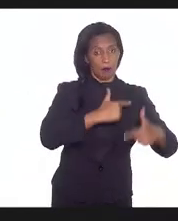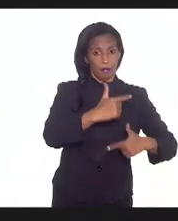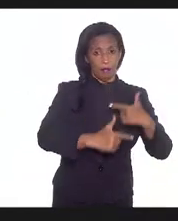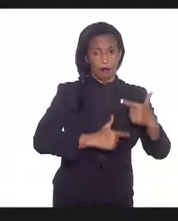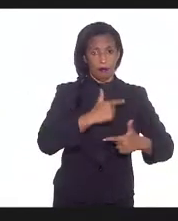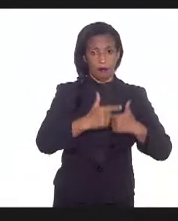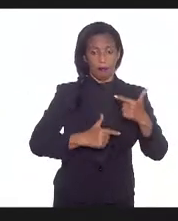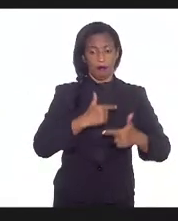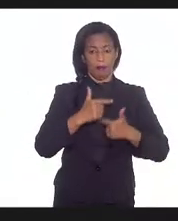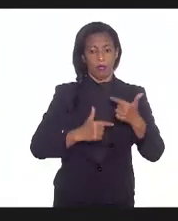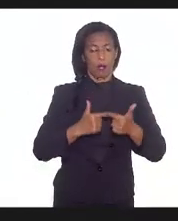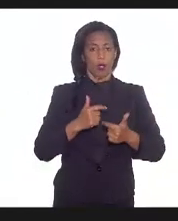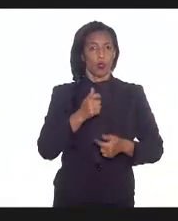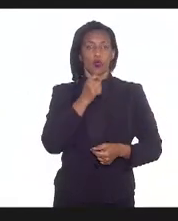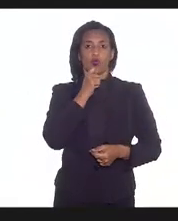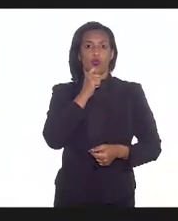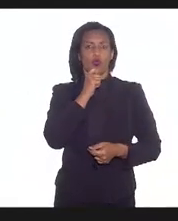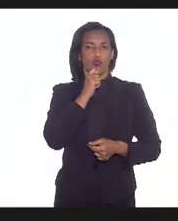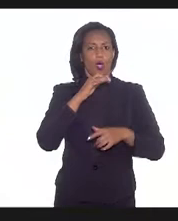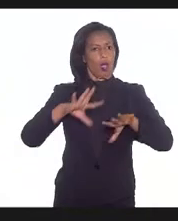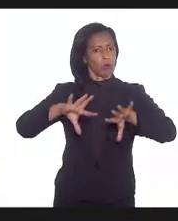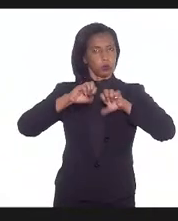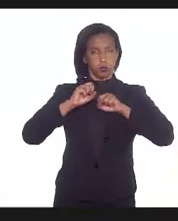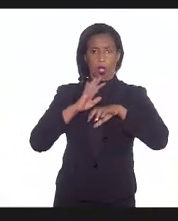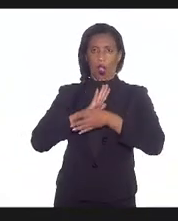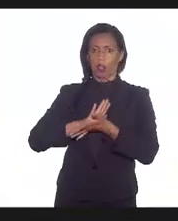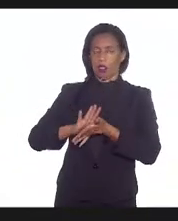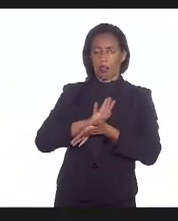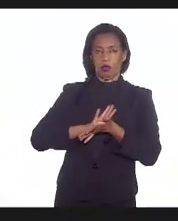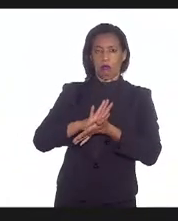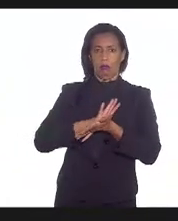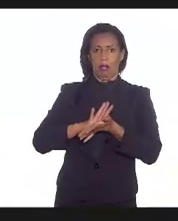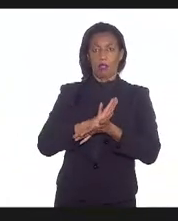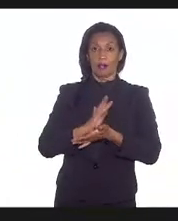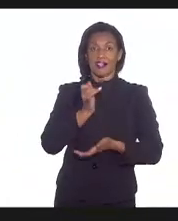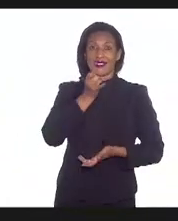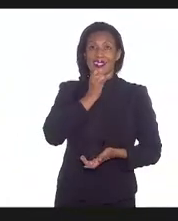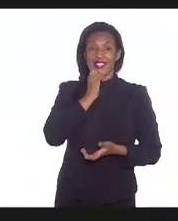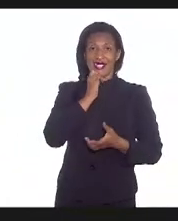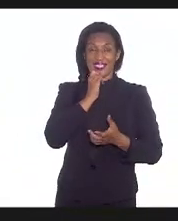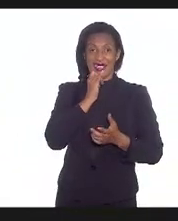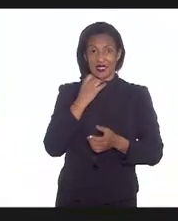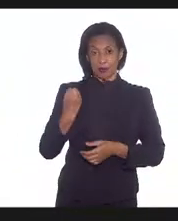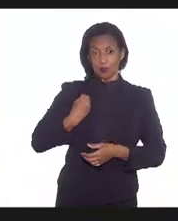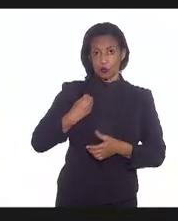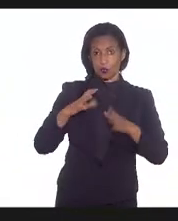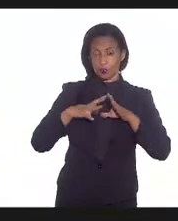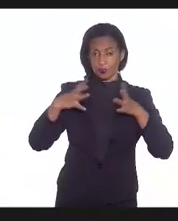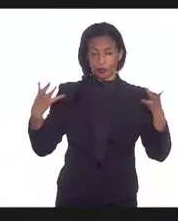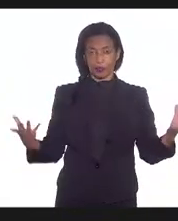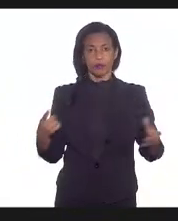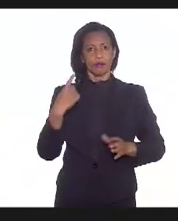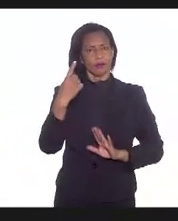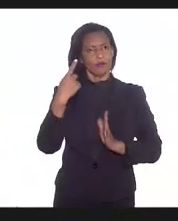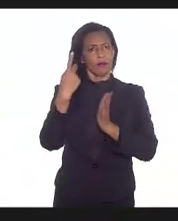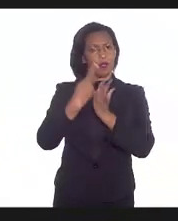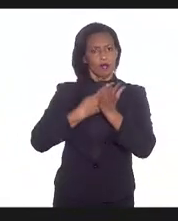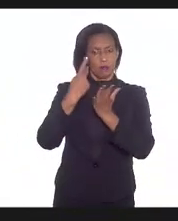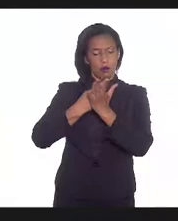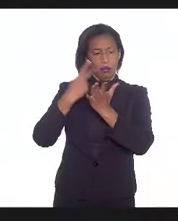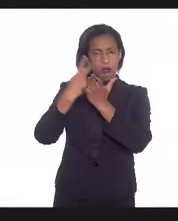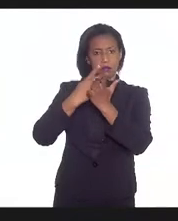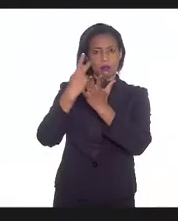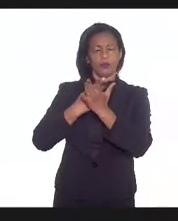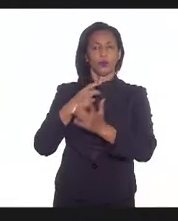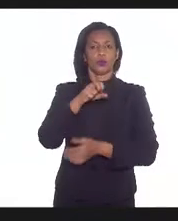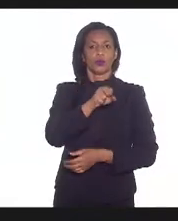não estão tendo surtos. E essa questão da testagem em massa, ela também é o primeiro protocolo de um guia do SUS